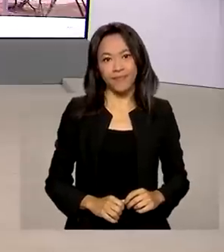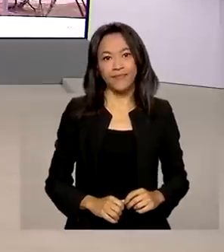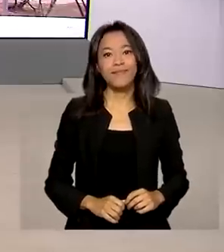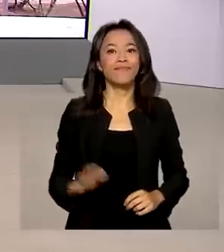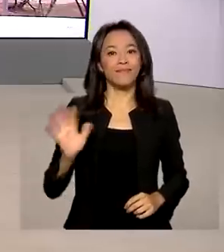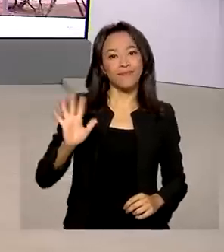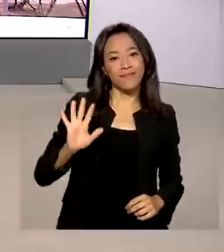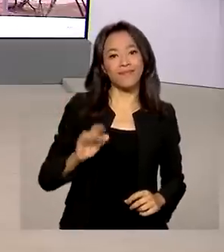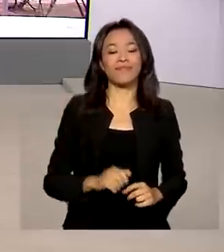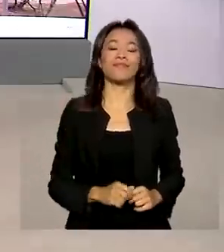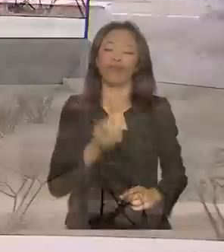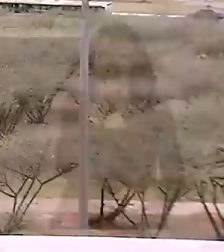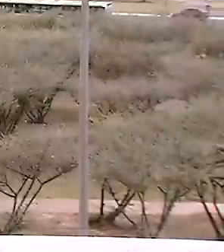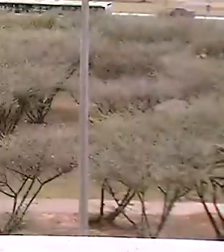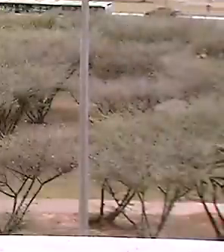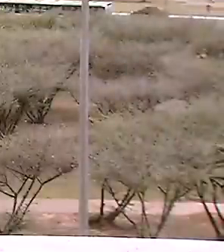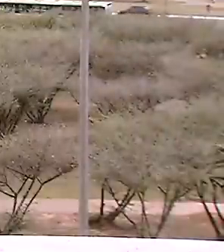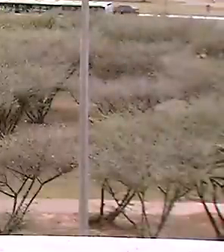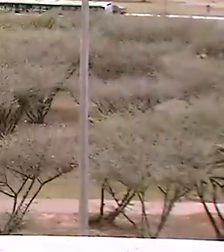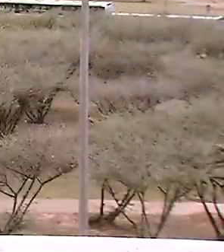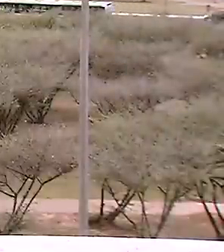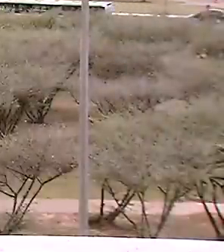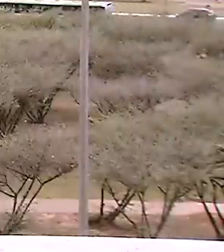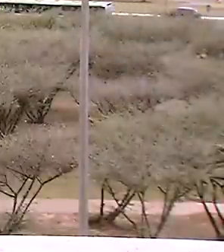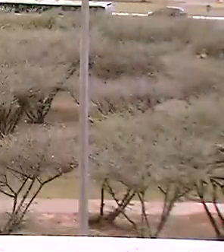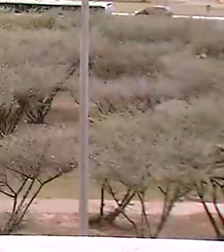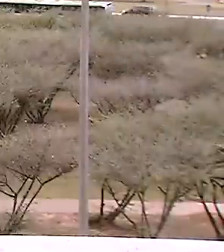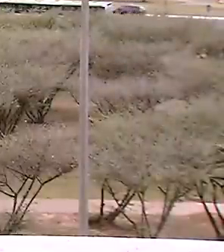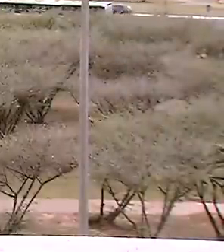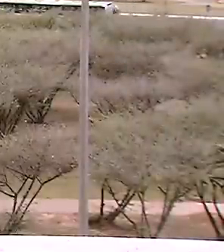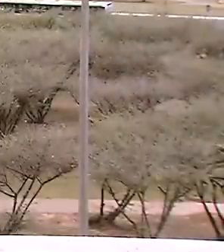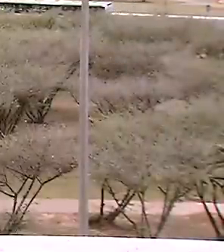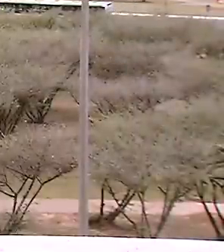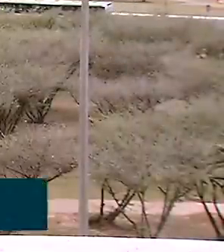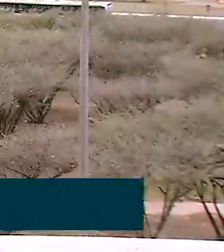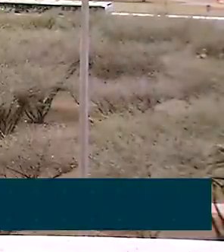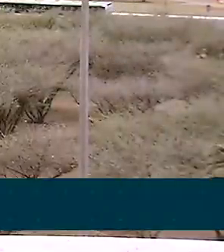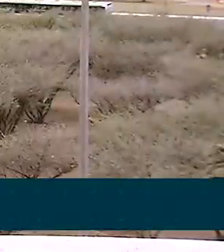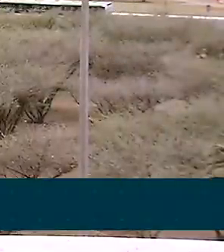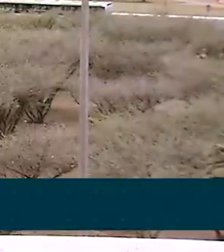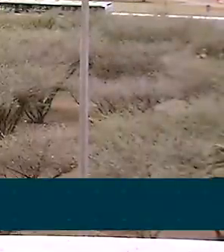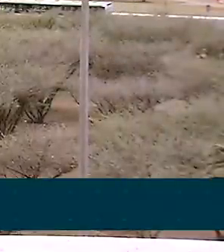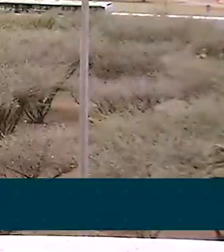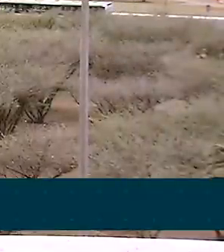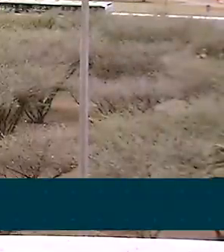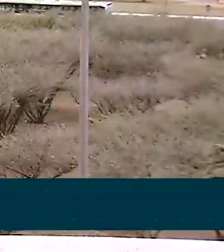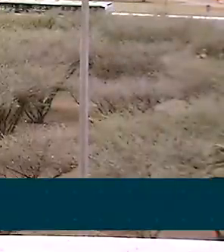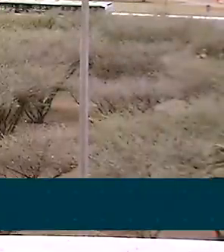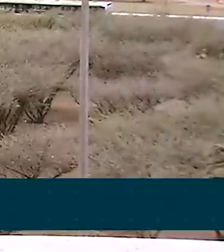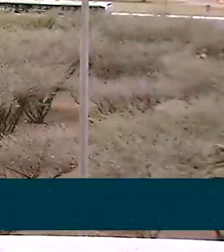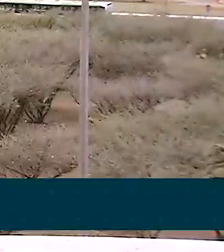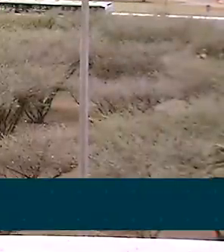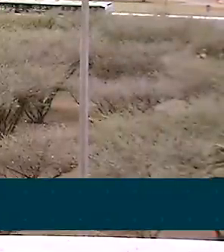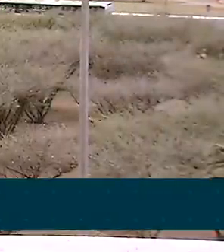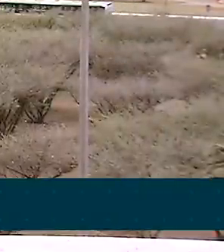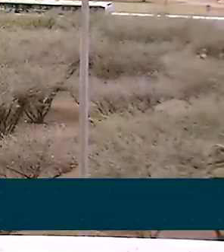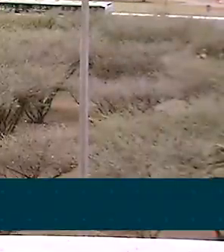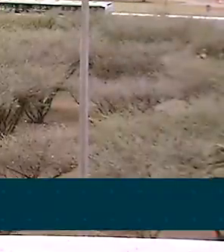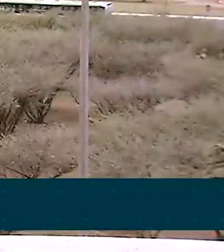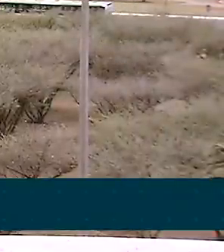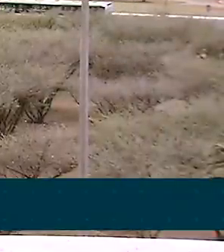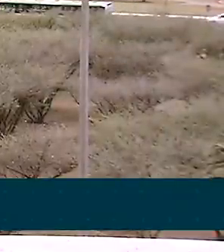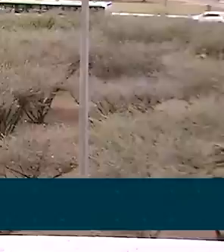Olá, Natália. Bom dia pra você. Bom dia a todos que nos acompanham. Olha, de acordo com a Defesa Civil Nacional, esse